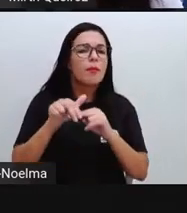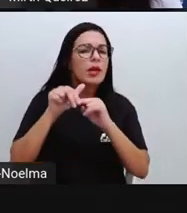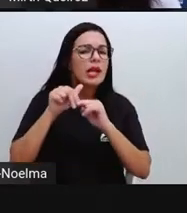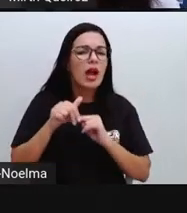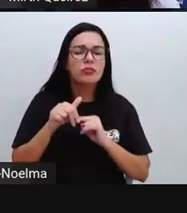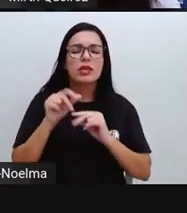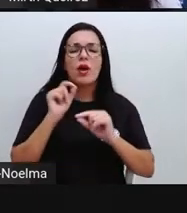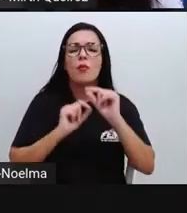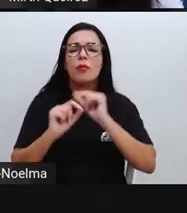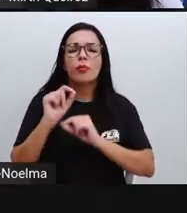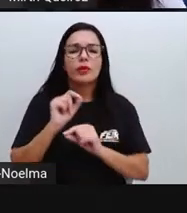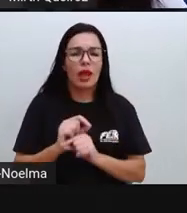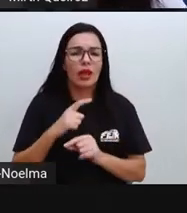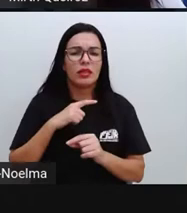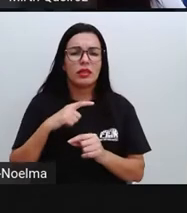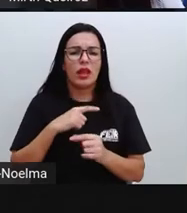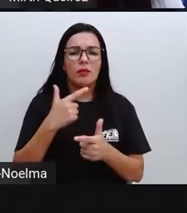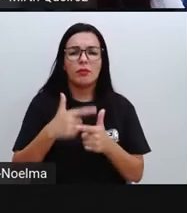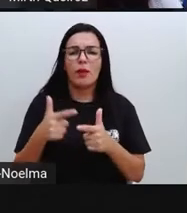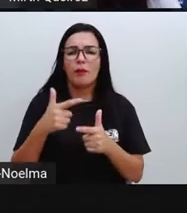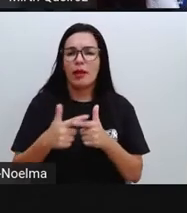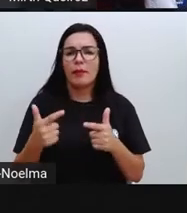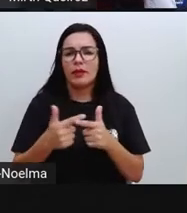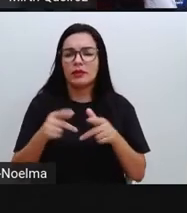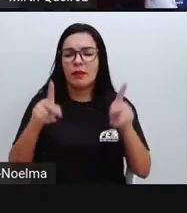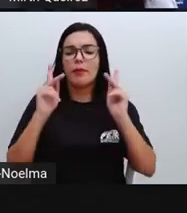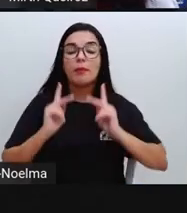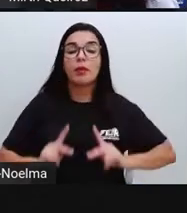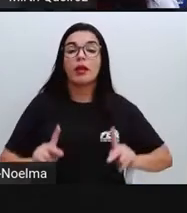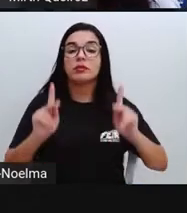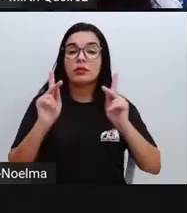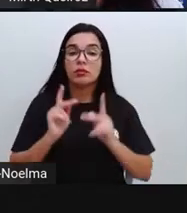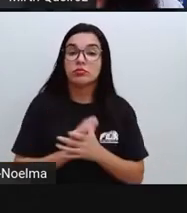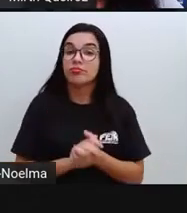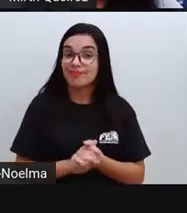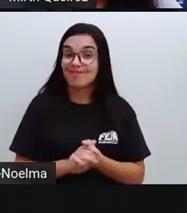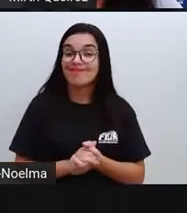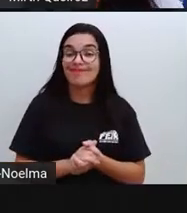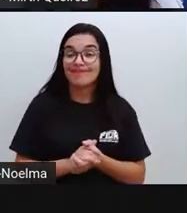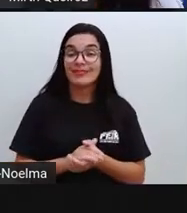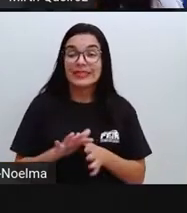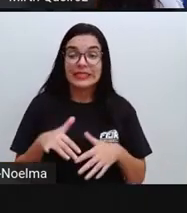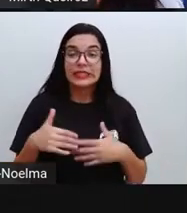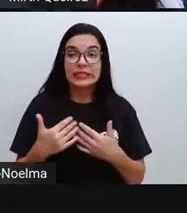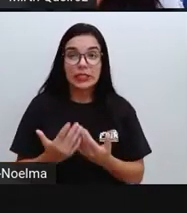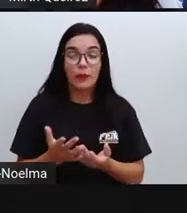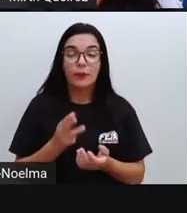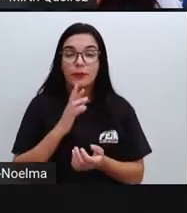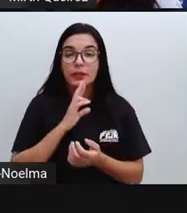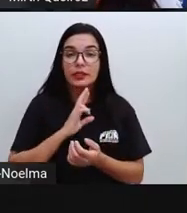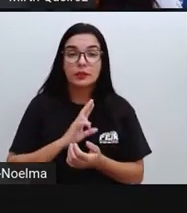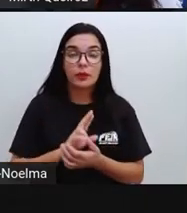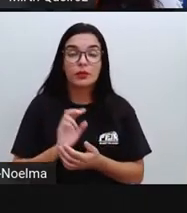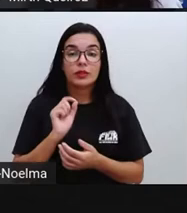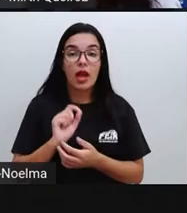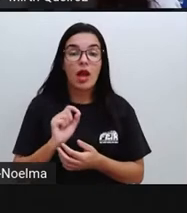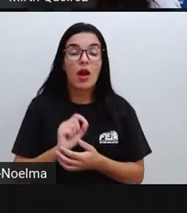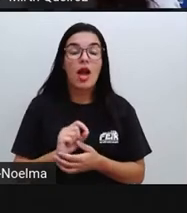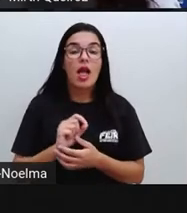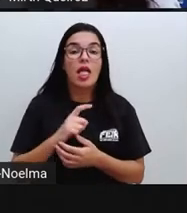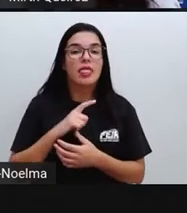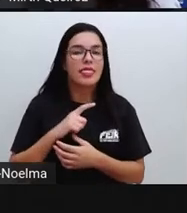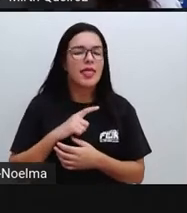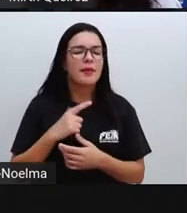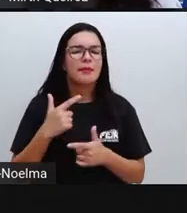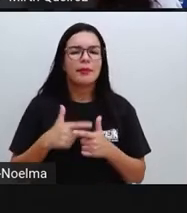Esses problemas acontecem devido ao próprio homem, né? E trazem